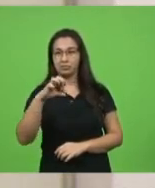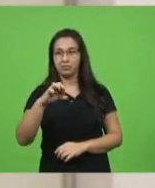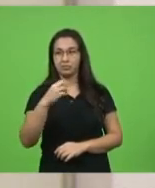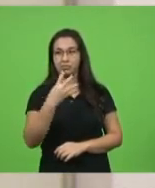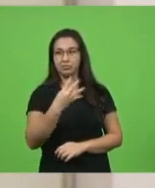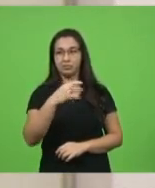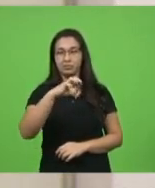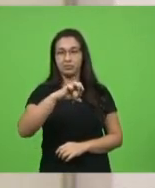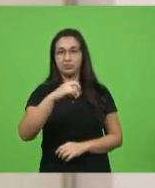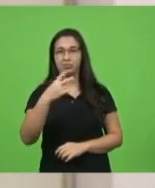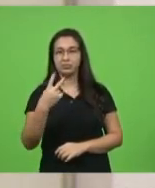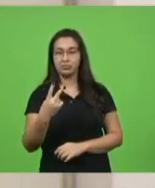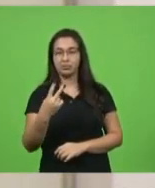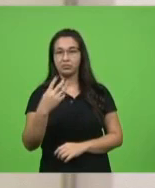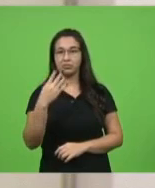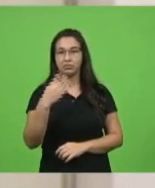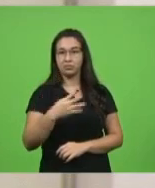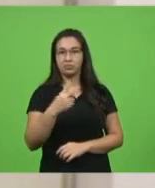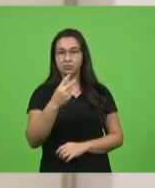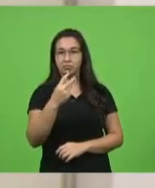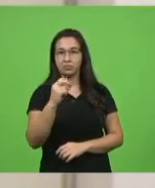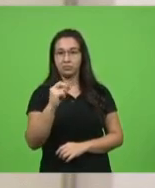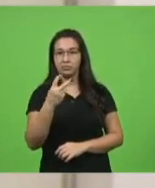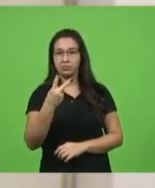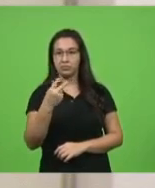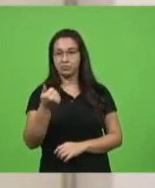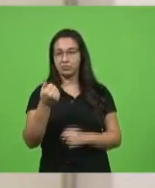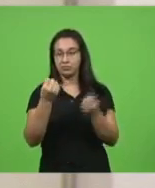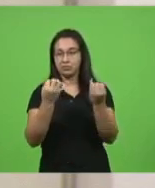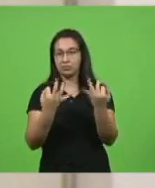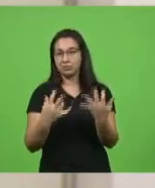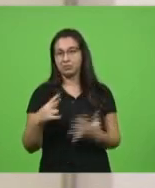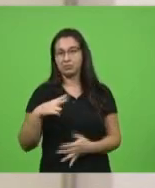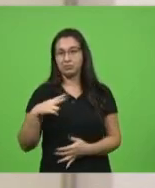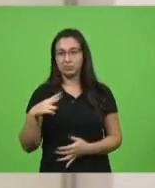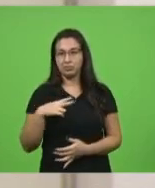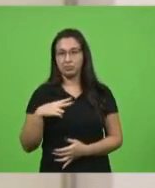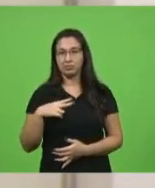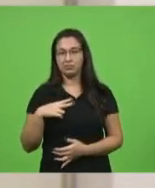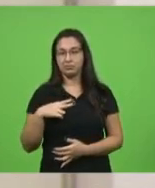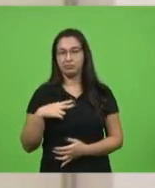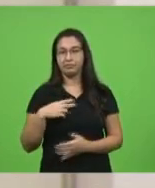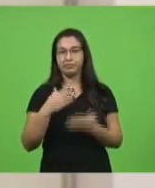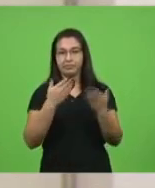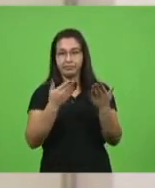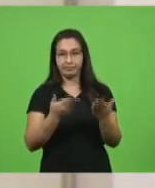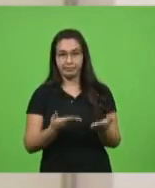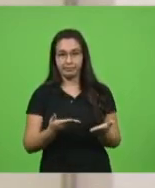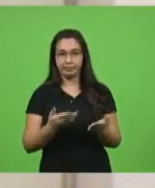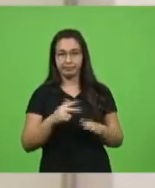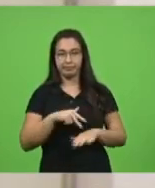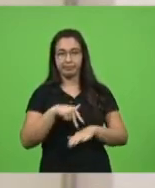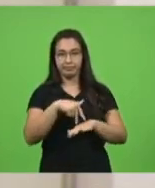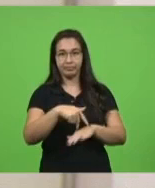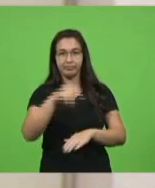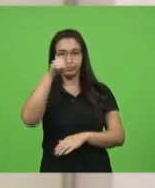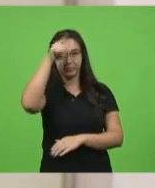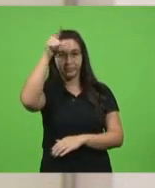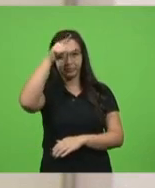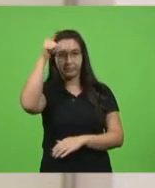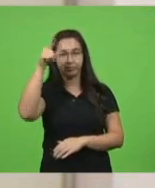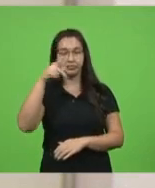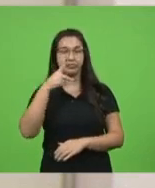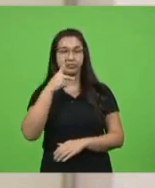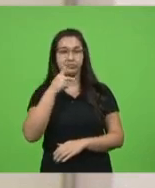barra 2021. Explicações pessoais. Fizeram uso da palavra os senhores deputados, sargento Lima, Kennedy